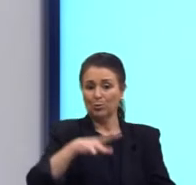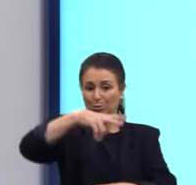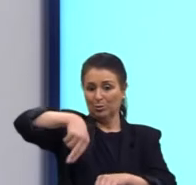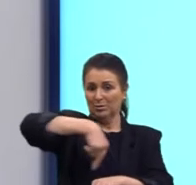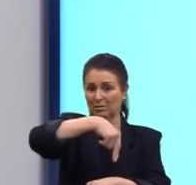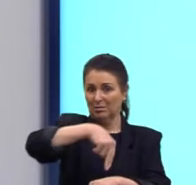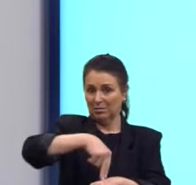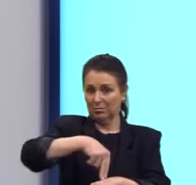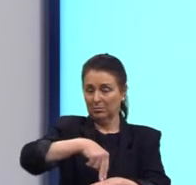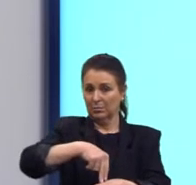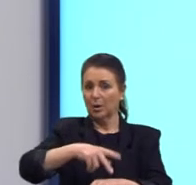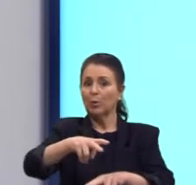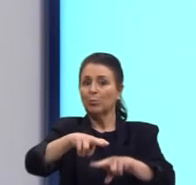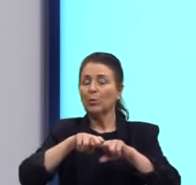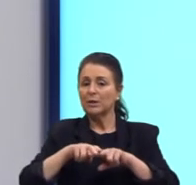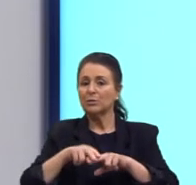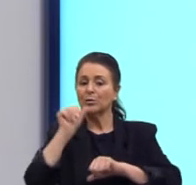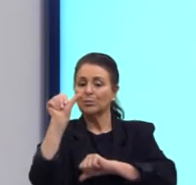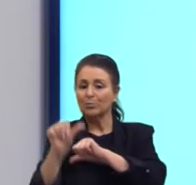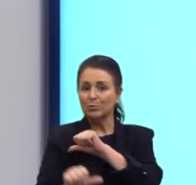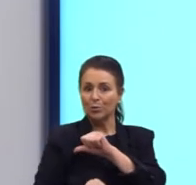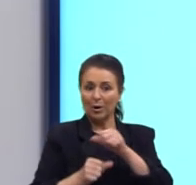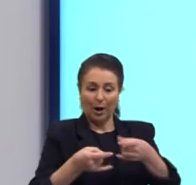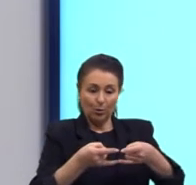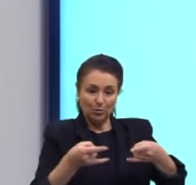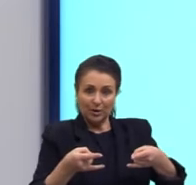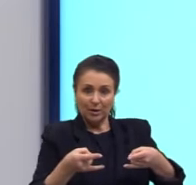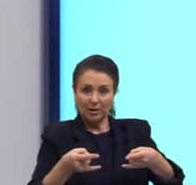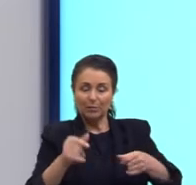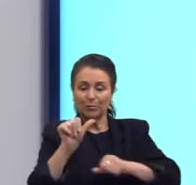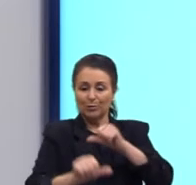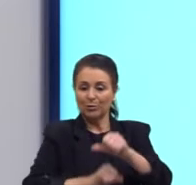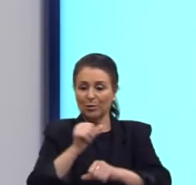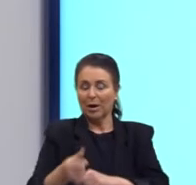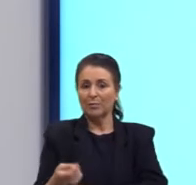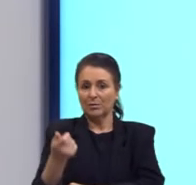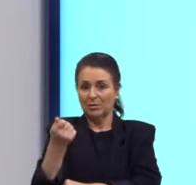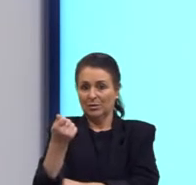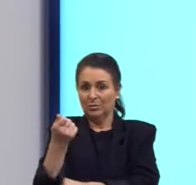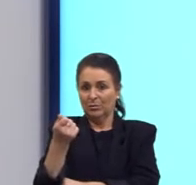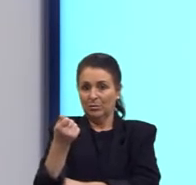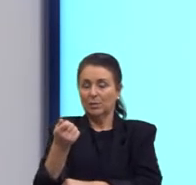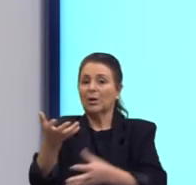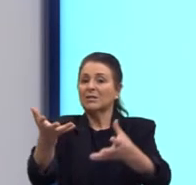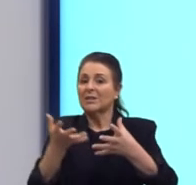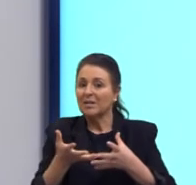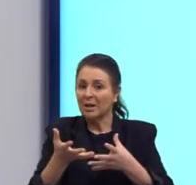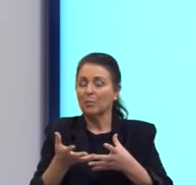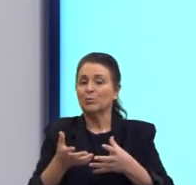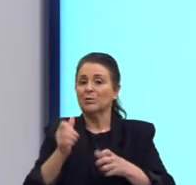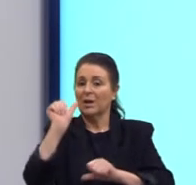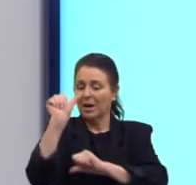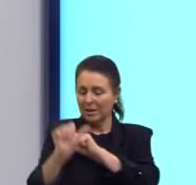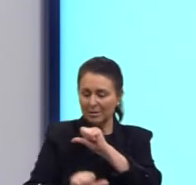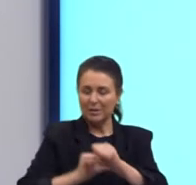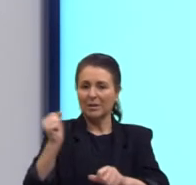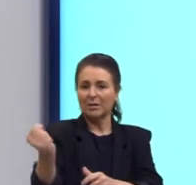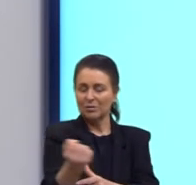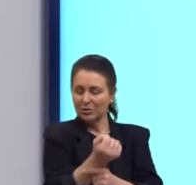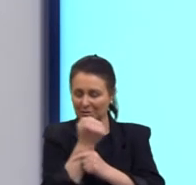nós viemos trocar este cheque, um cheque que nos dará o direito de reclamar as riquezas de liberdade e a segurança